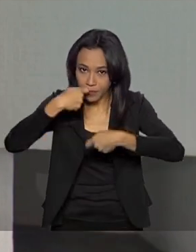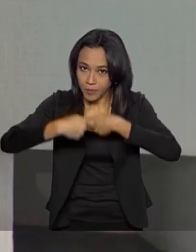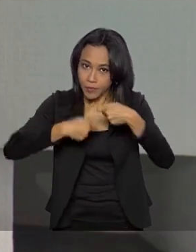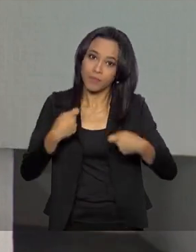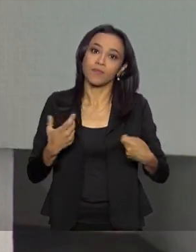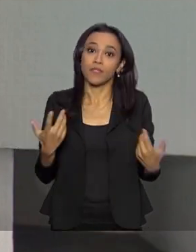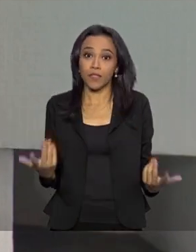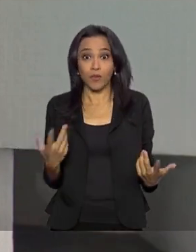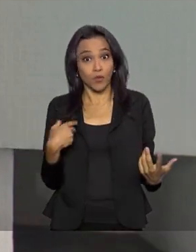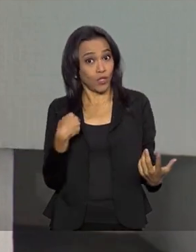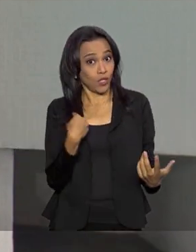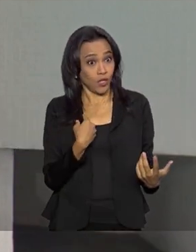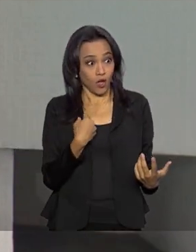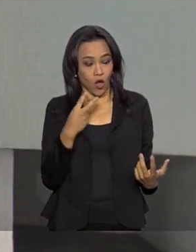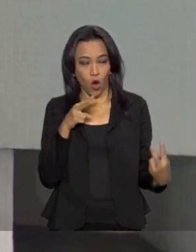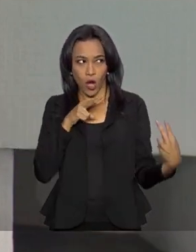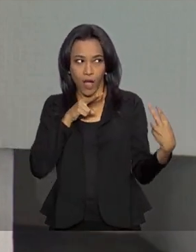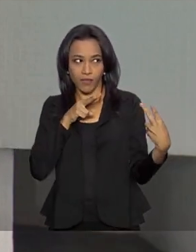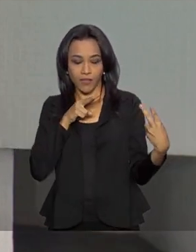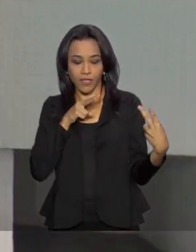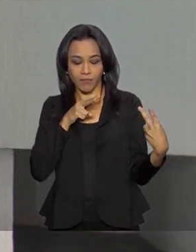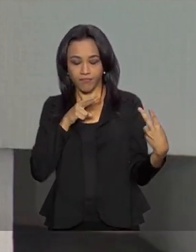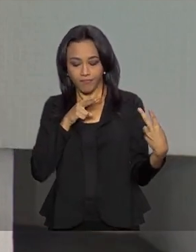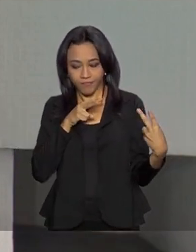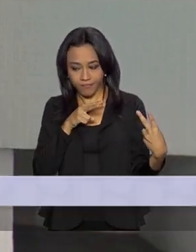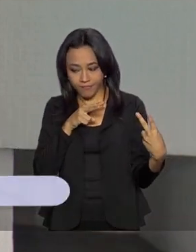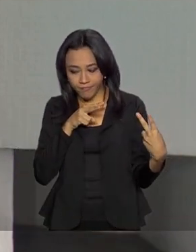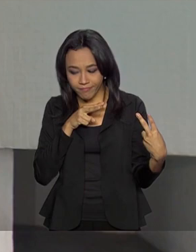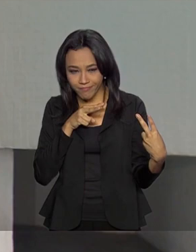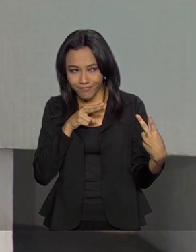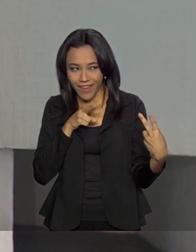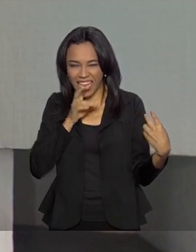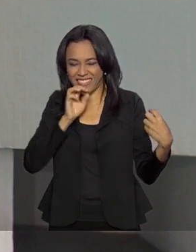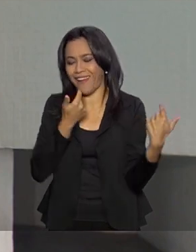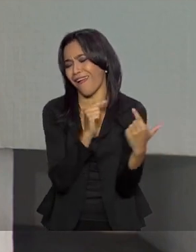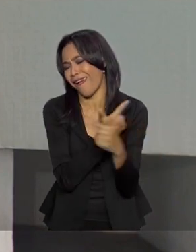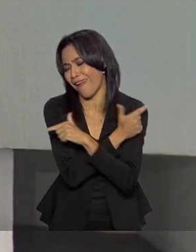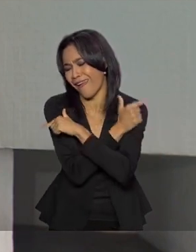Então, a gente olhava para ele, aí...